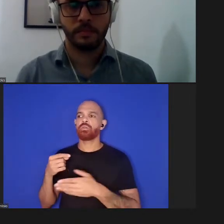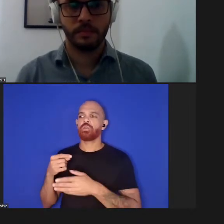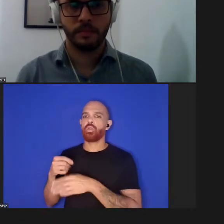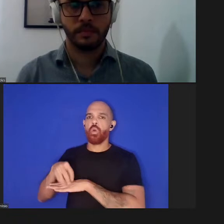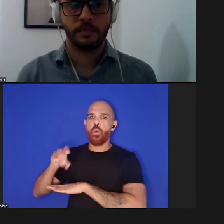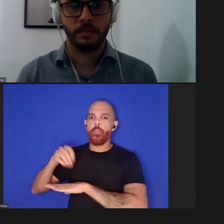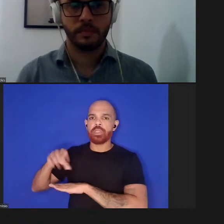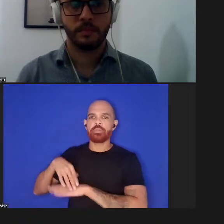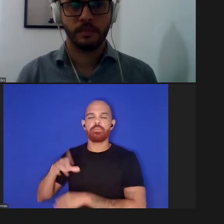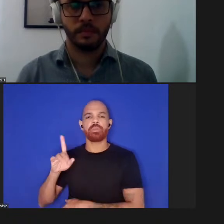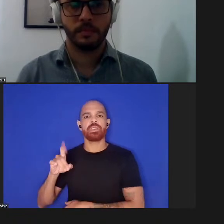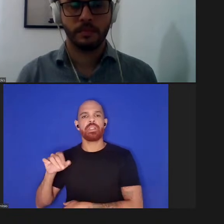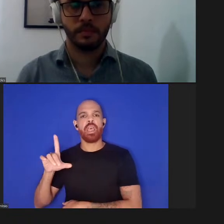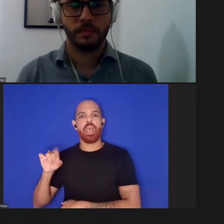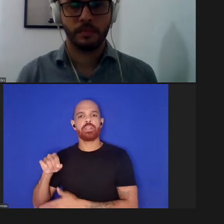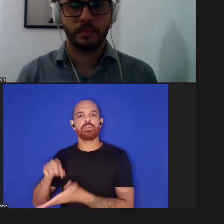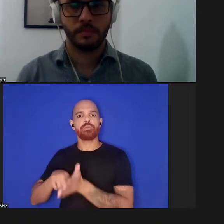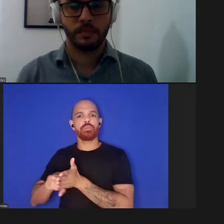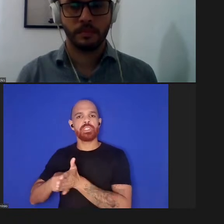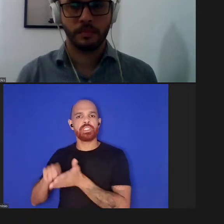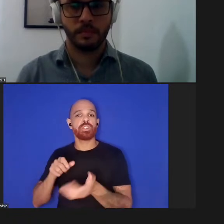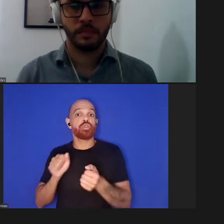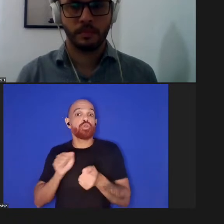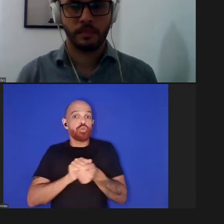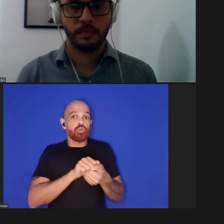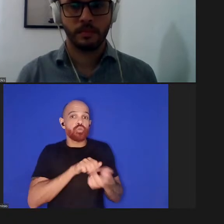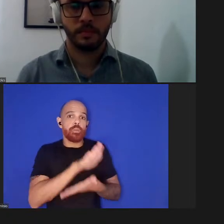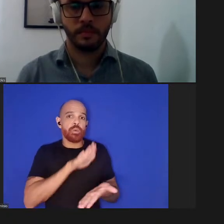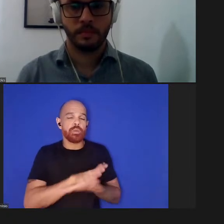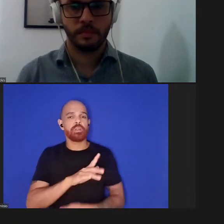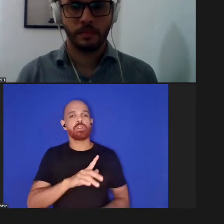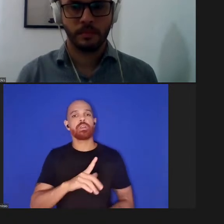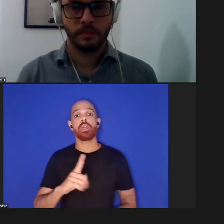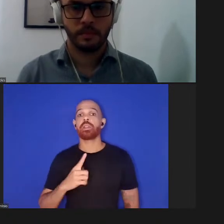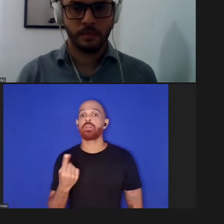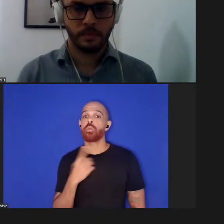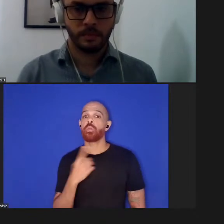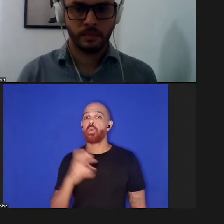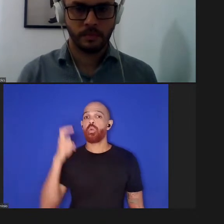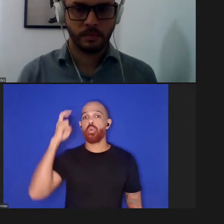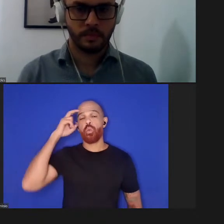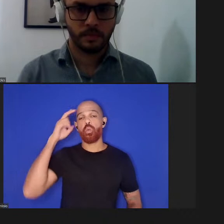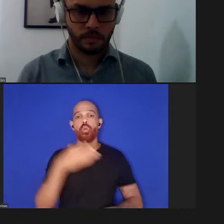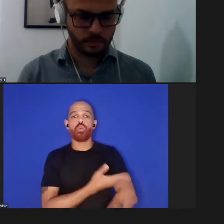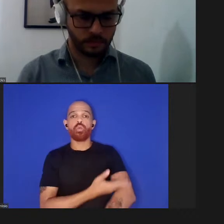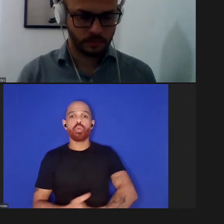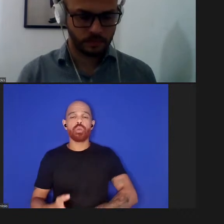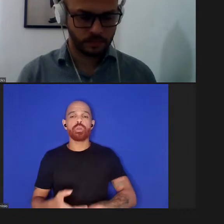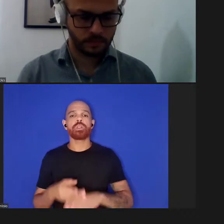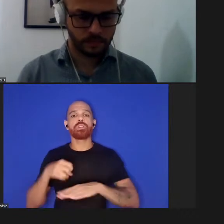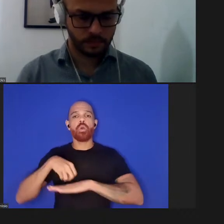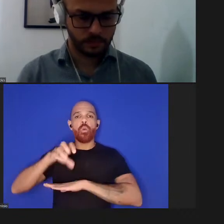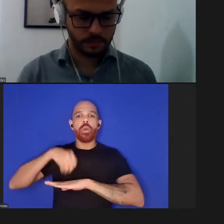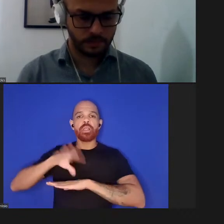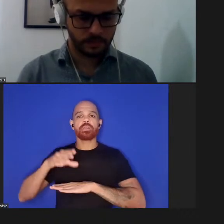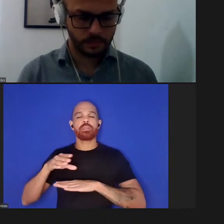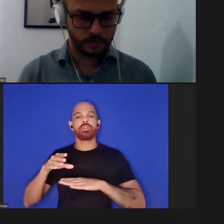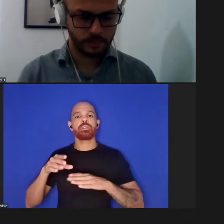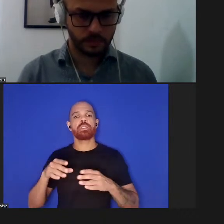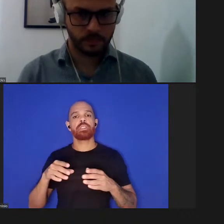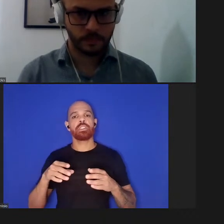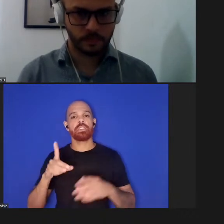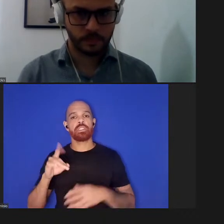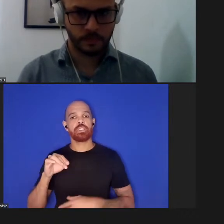publicação termos uma cultura desse compartilhamento de dados e para isso eu acho que o desafio é